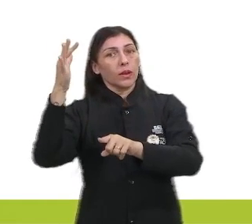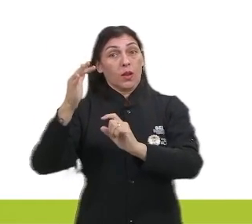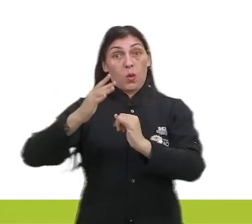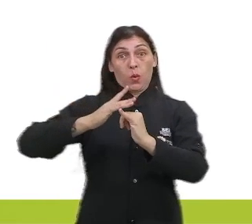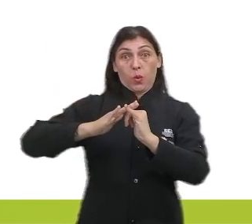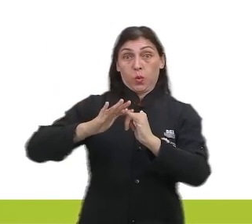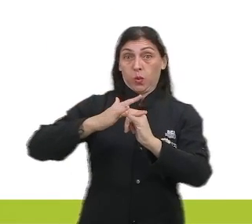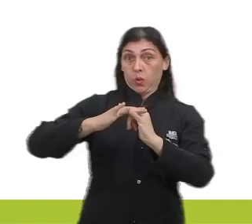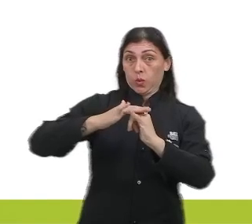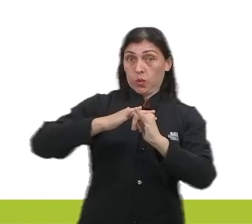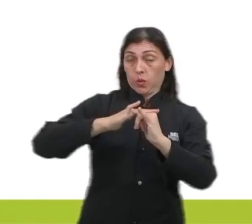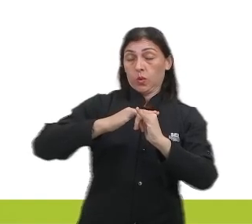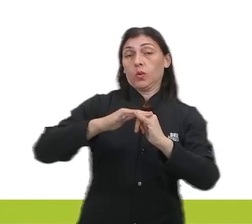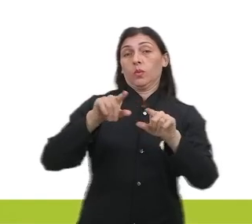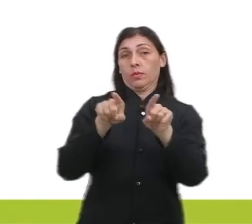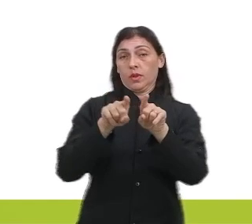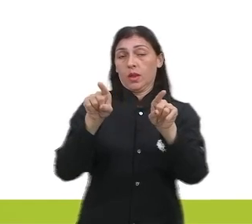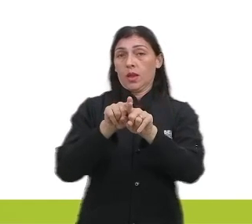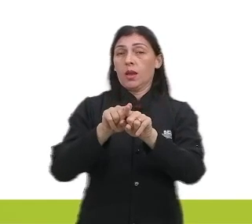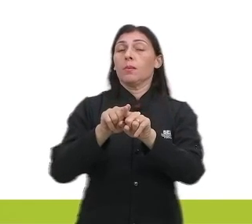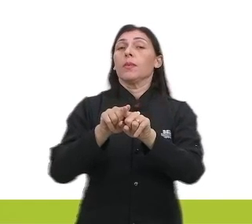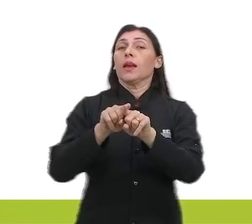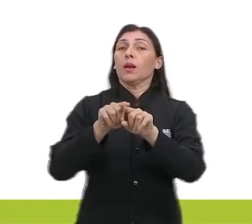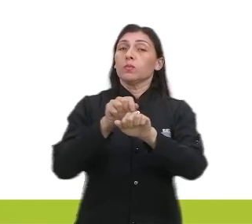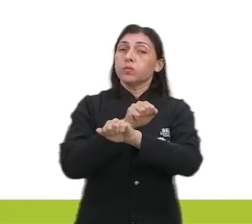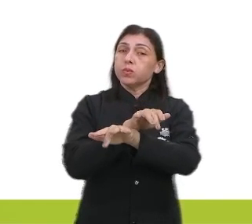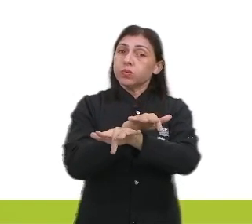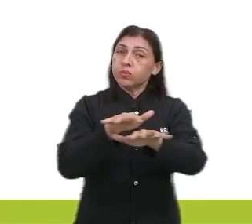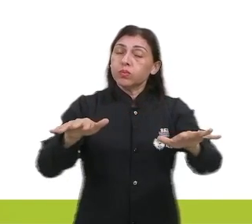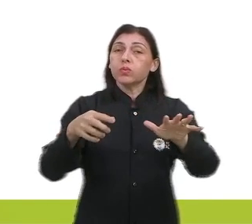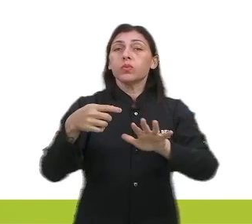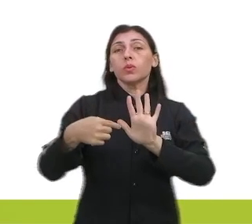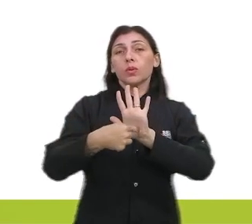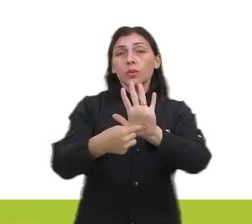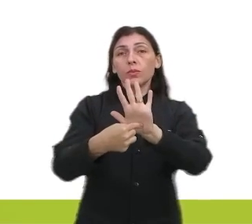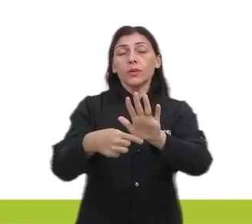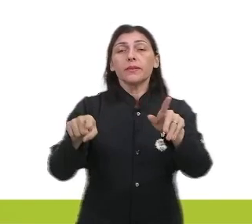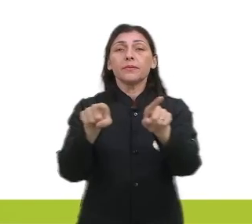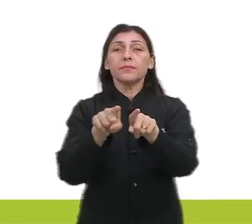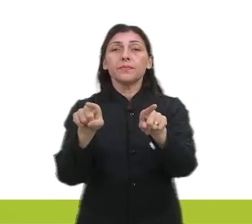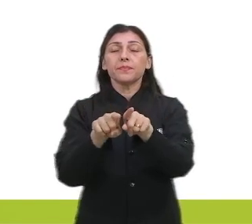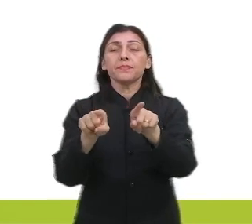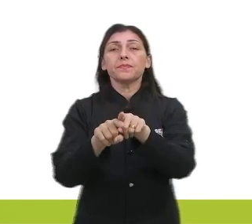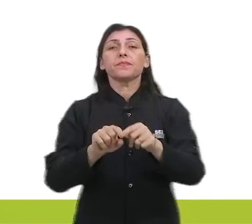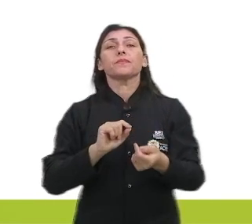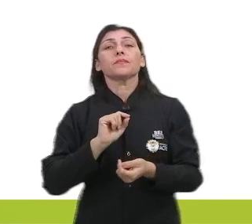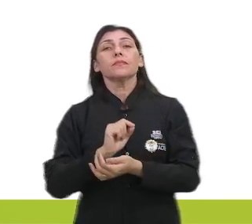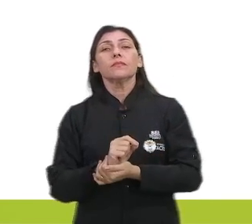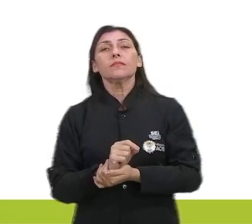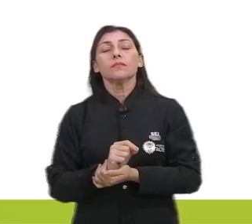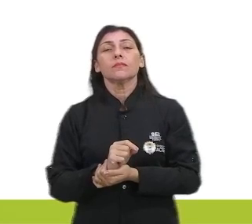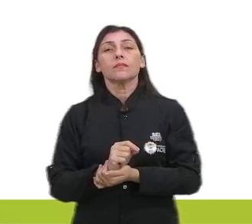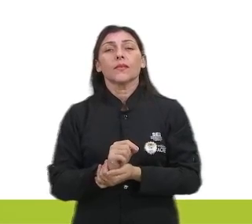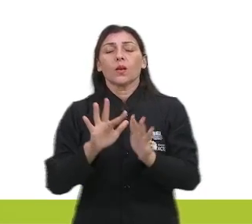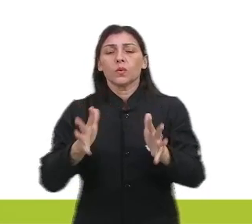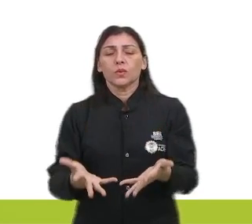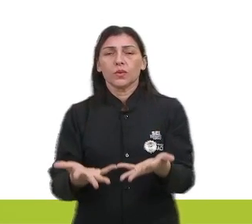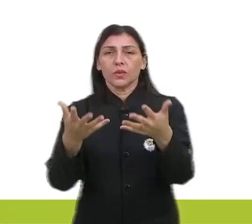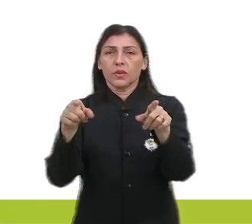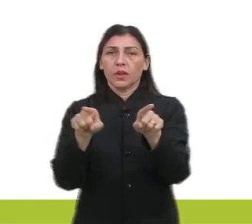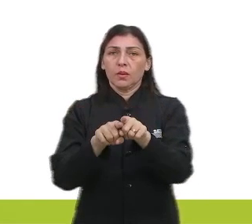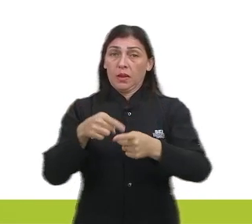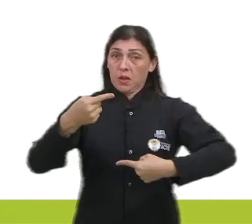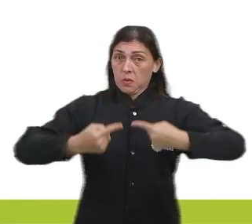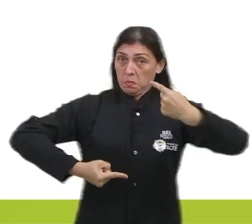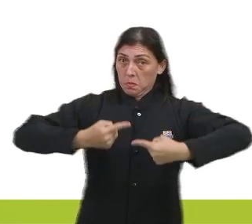YouTube, né? Iniciativa de distribuição e exibição, né? Ou seja, essa questão do incentivo mesmo das